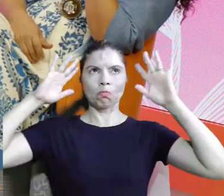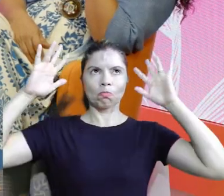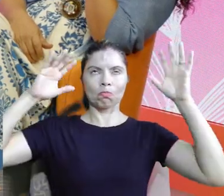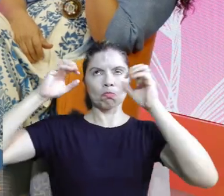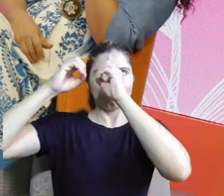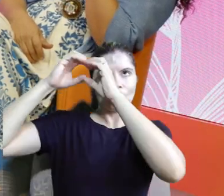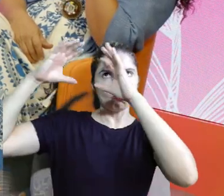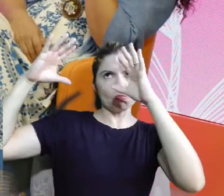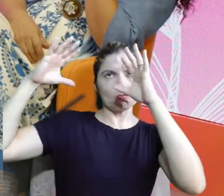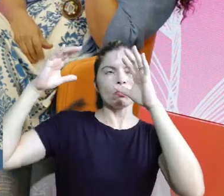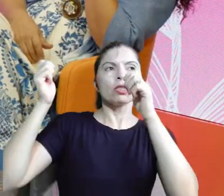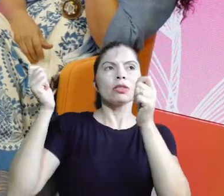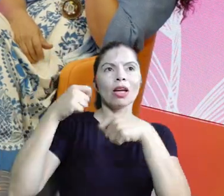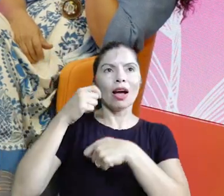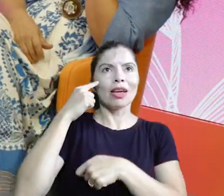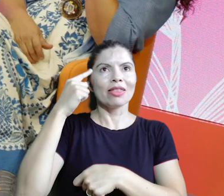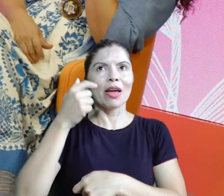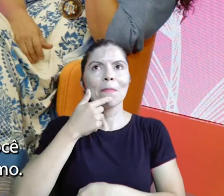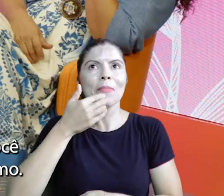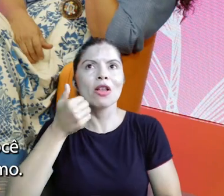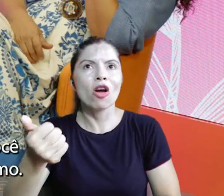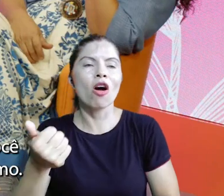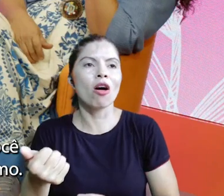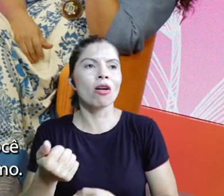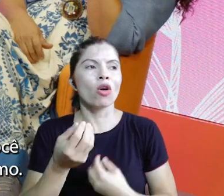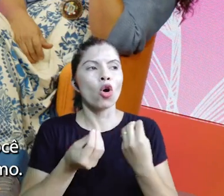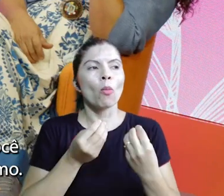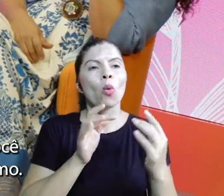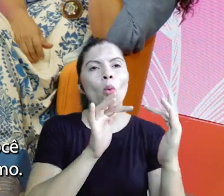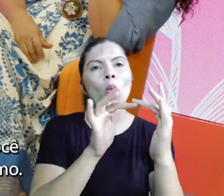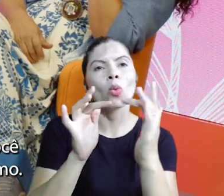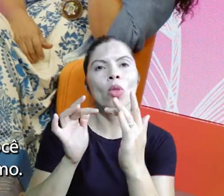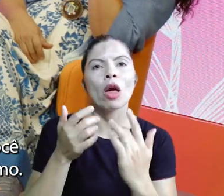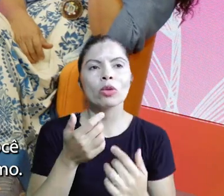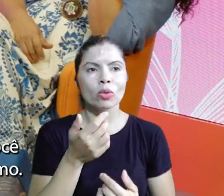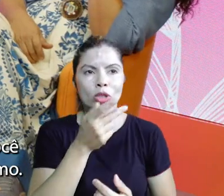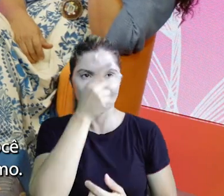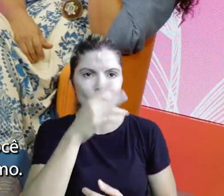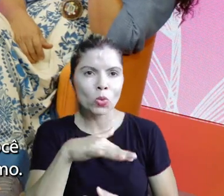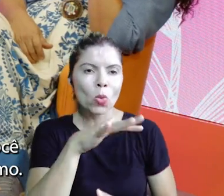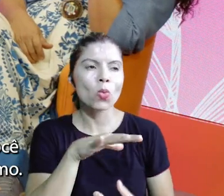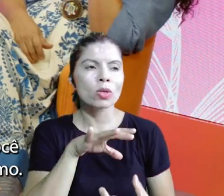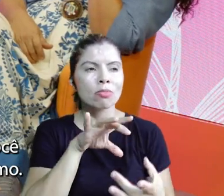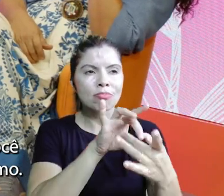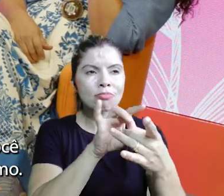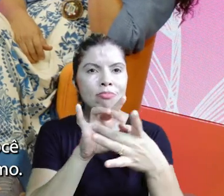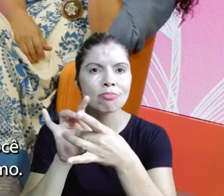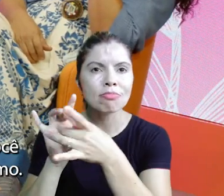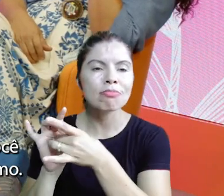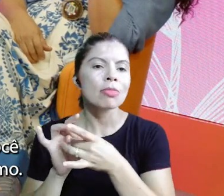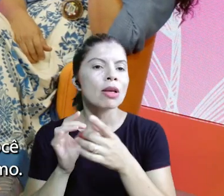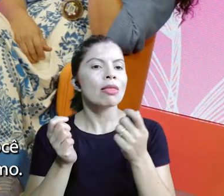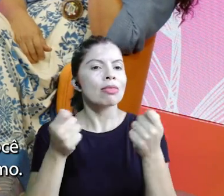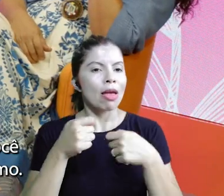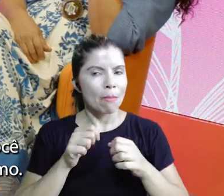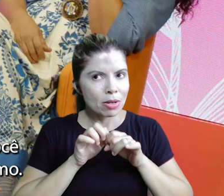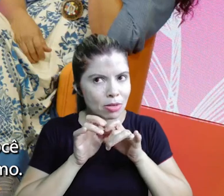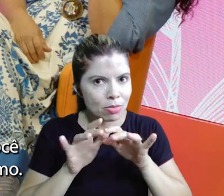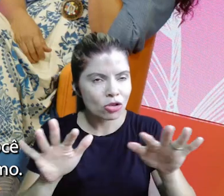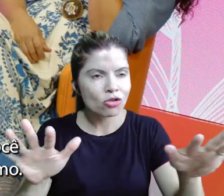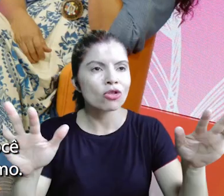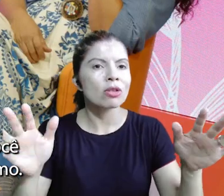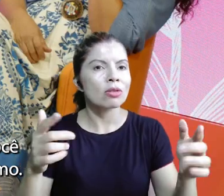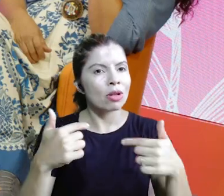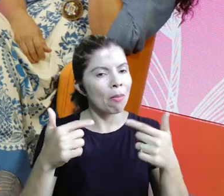si que você vai tirar as melhores ideias que você vai se conectar com o seu público que você vai vai poder